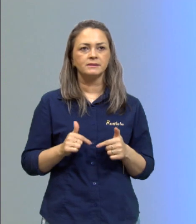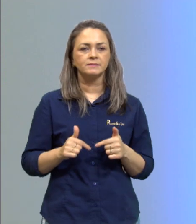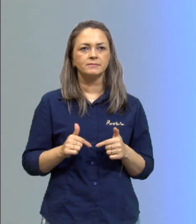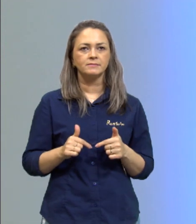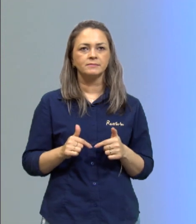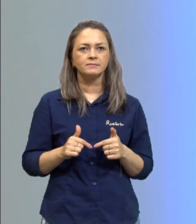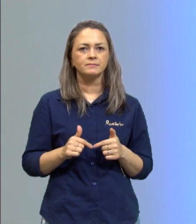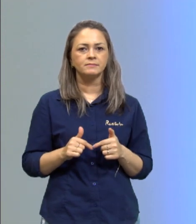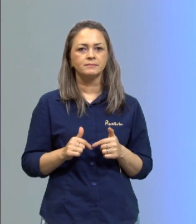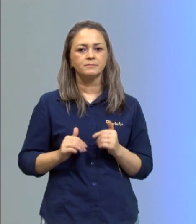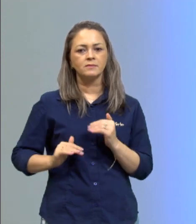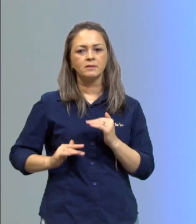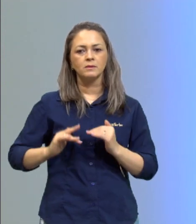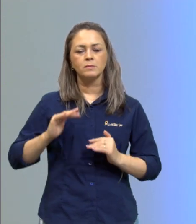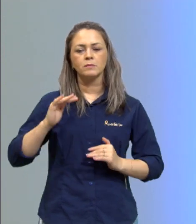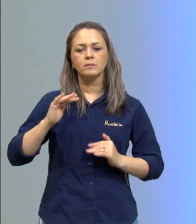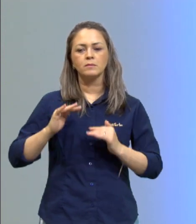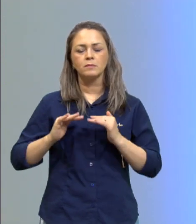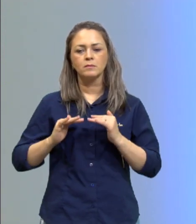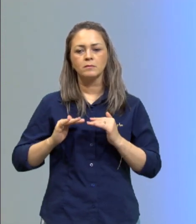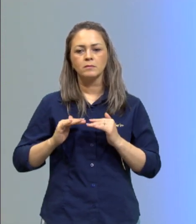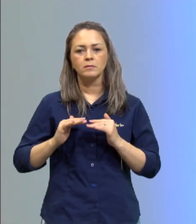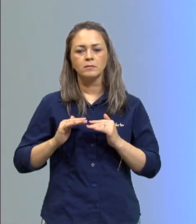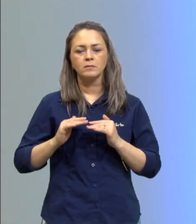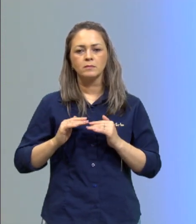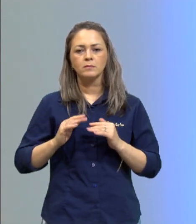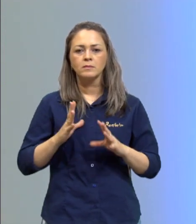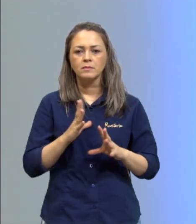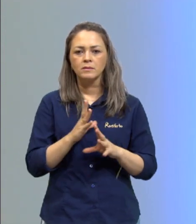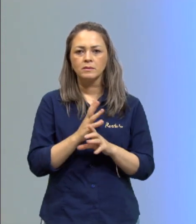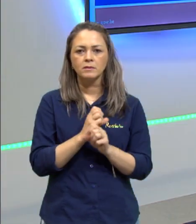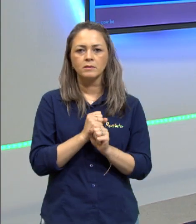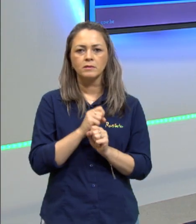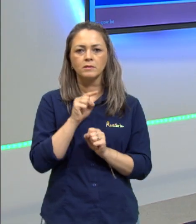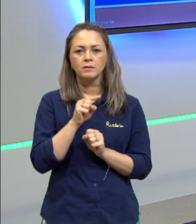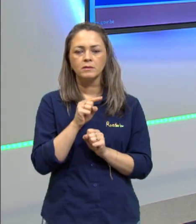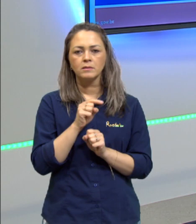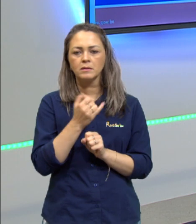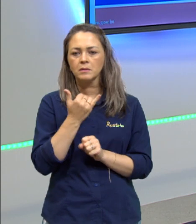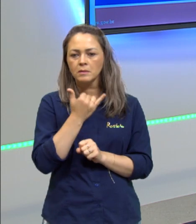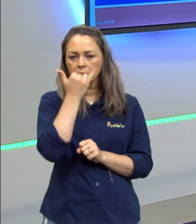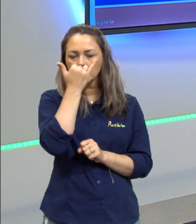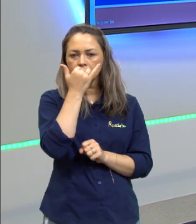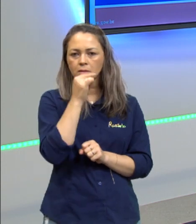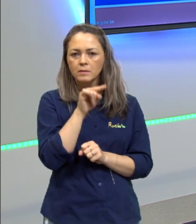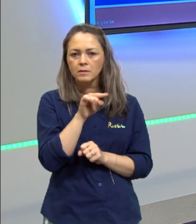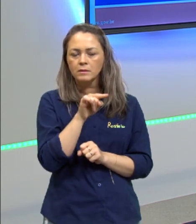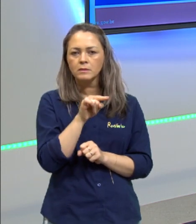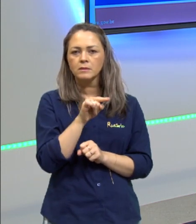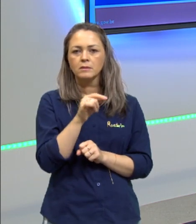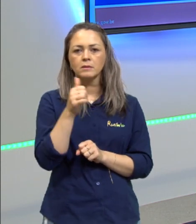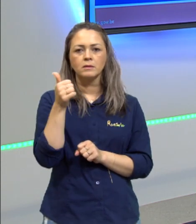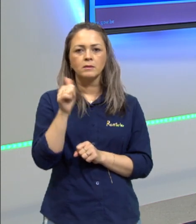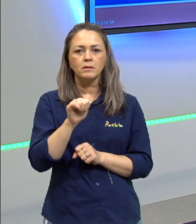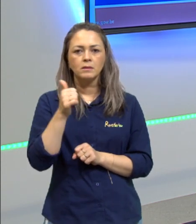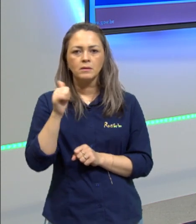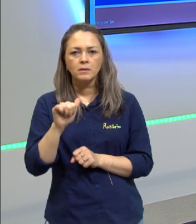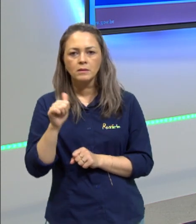a média vai ser dada pela soma né desses acidentes ali então deu 111